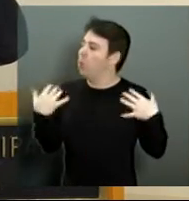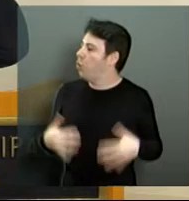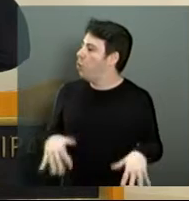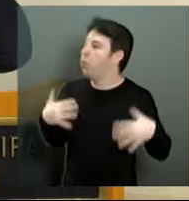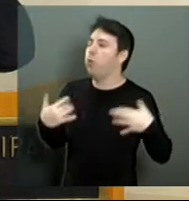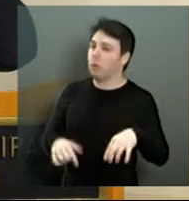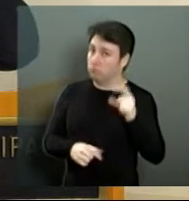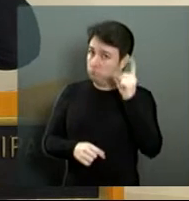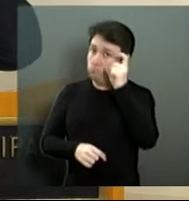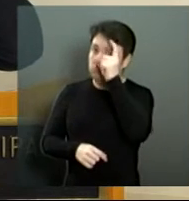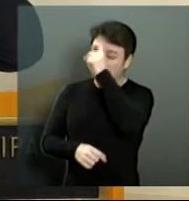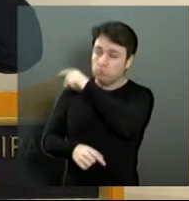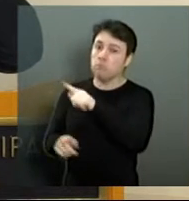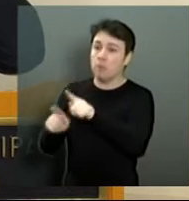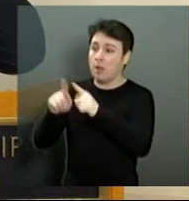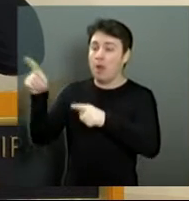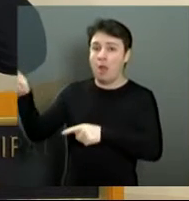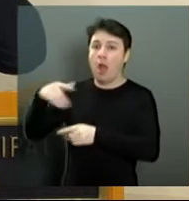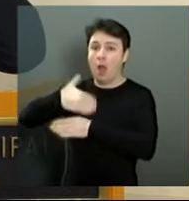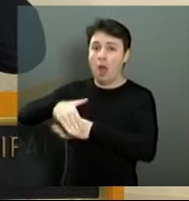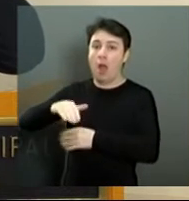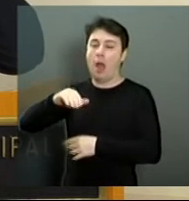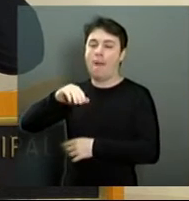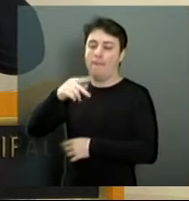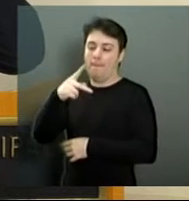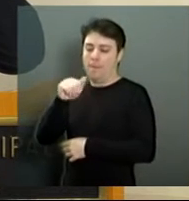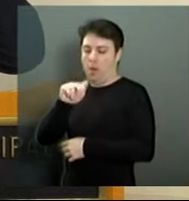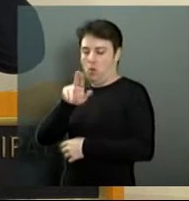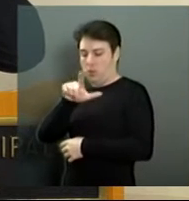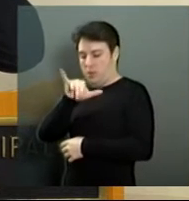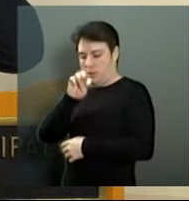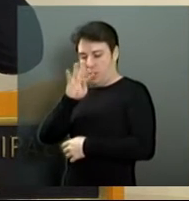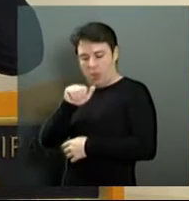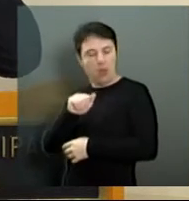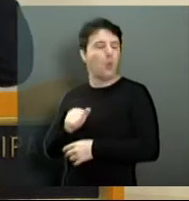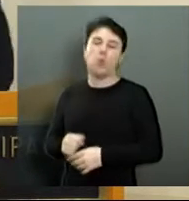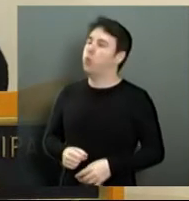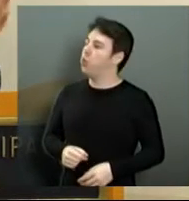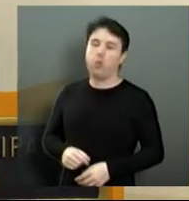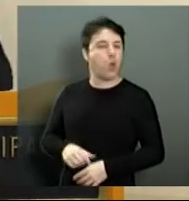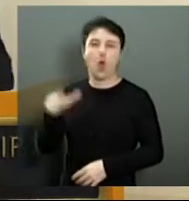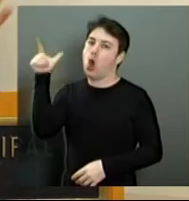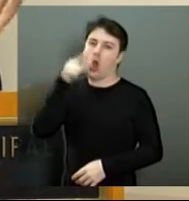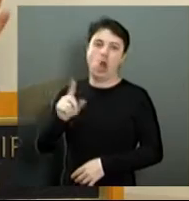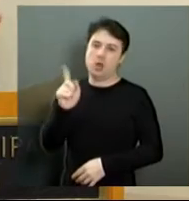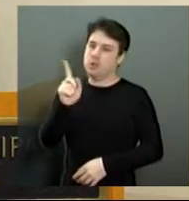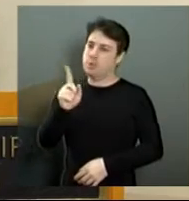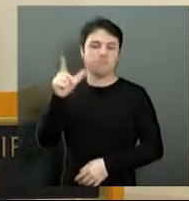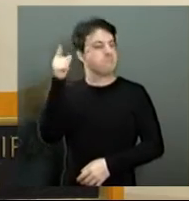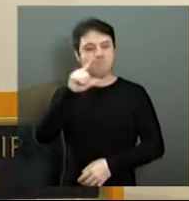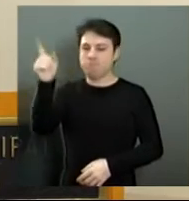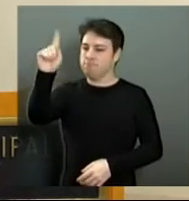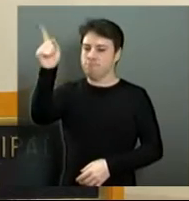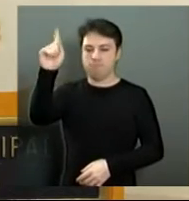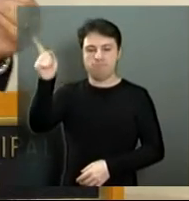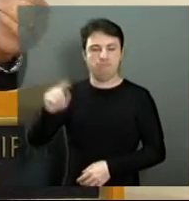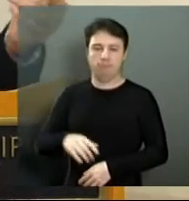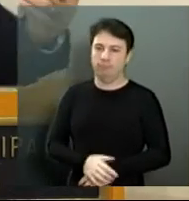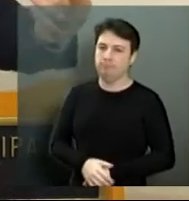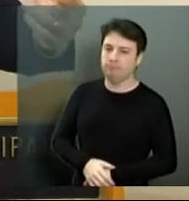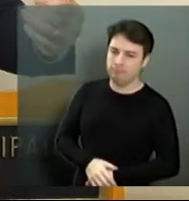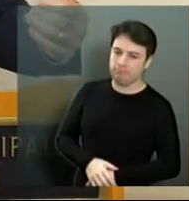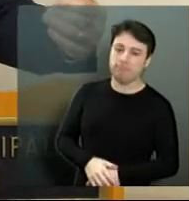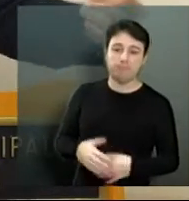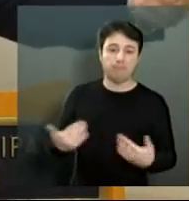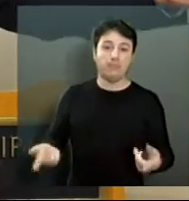Quem quer ir para a Alameda Paulista, quem quer ir a Vila Xavier, não consegue... não consegue transpor, não consegue. Quando você